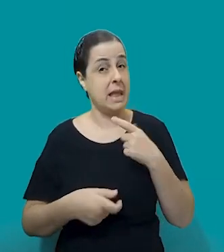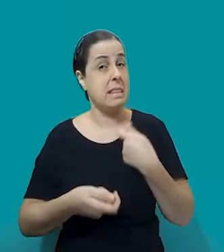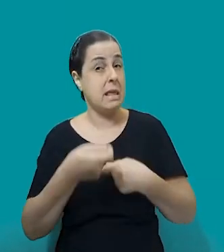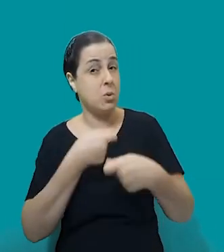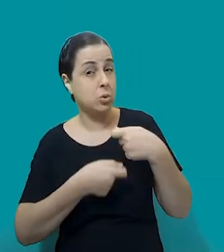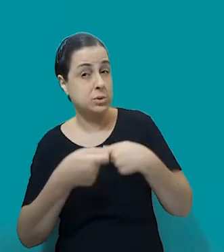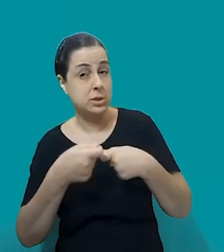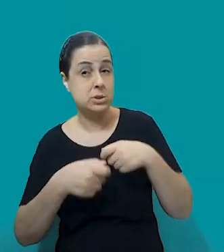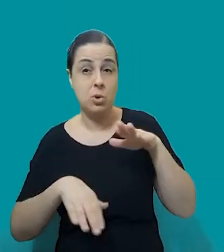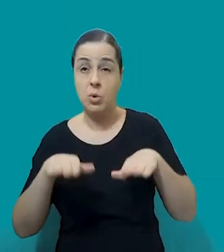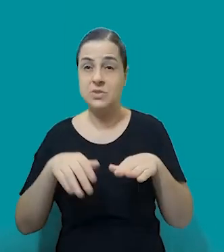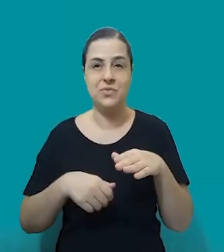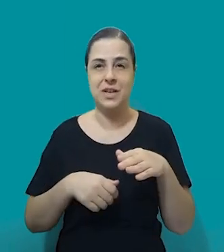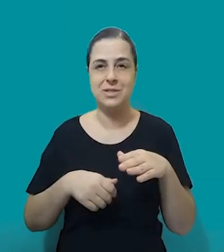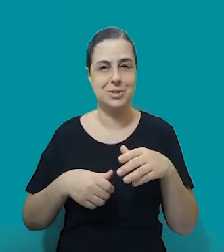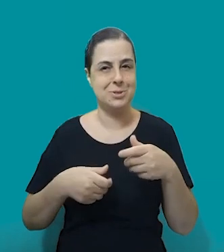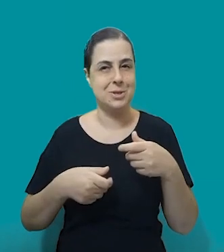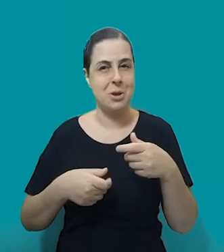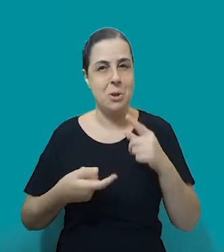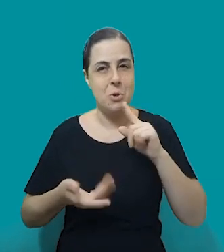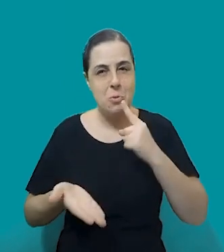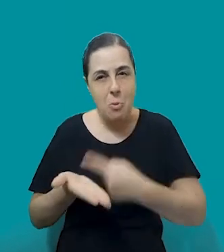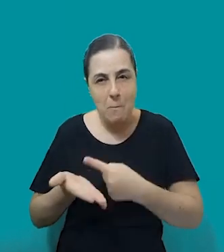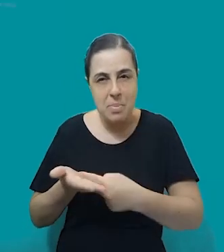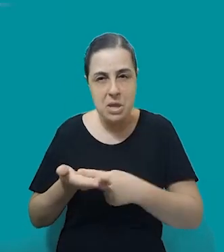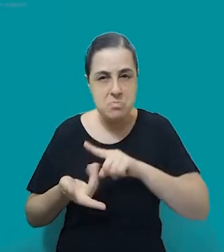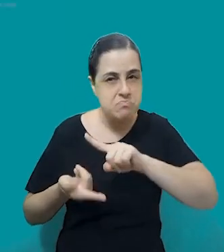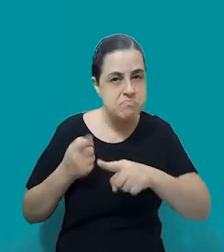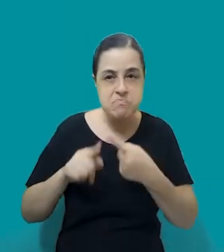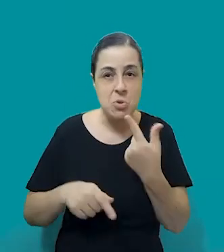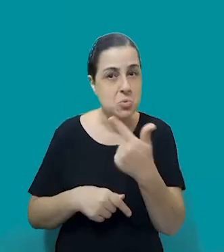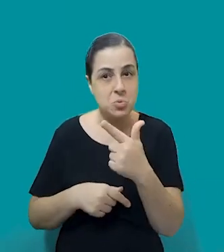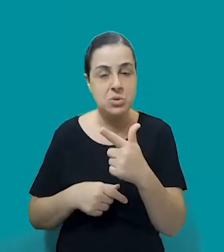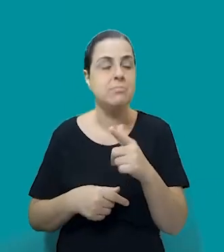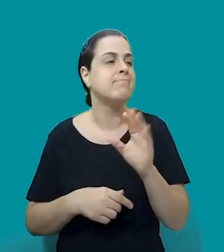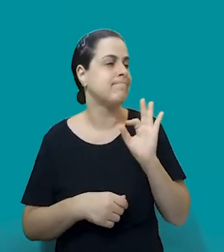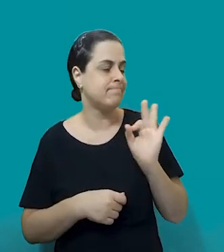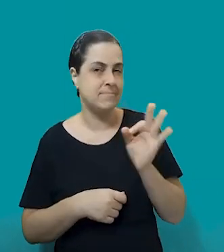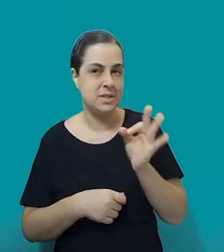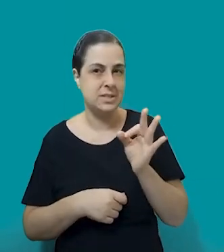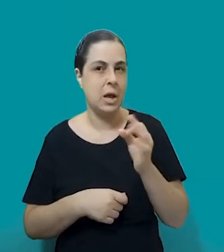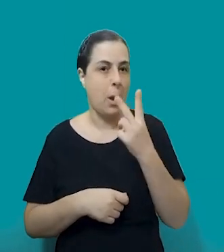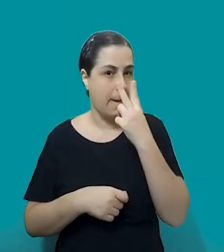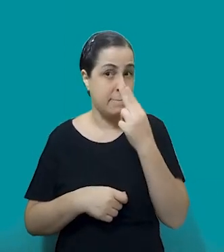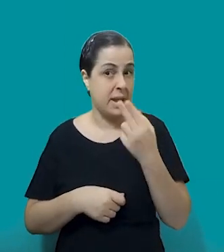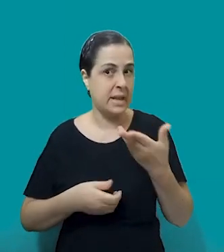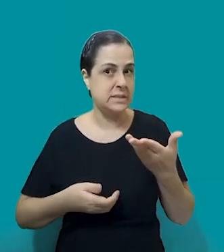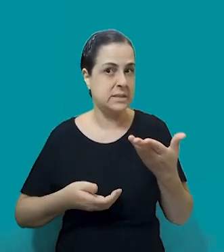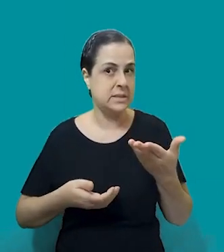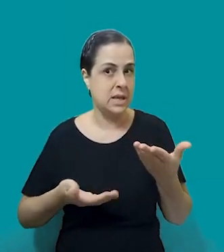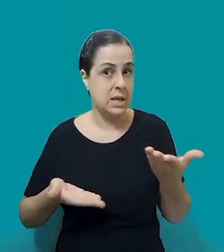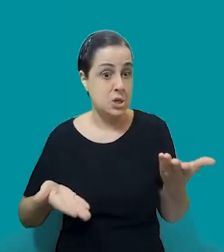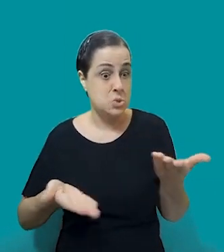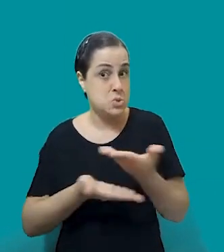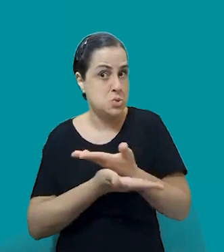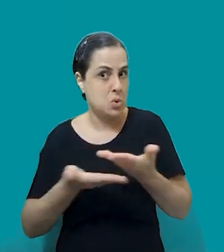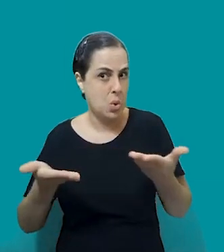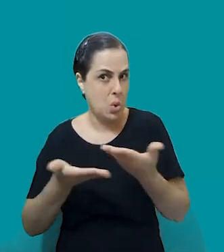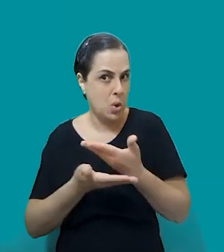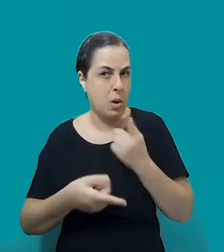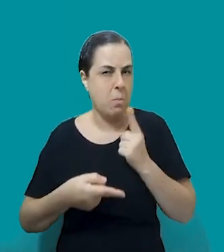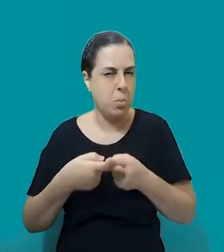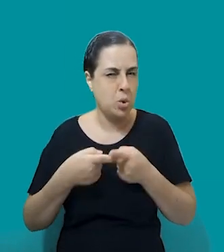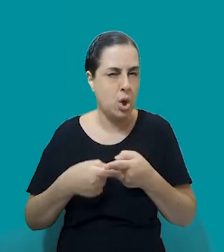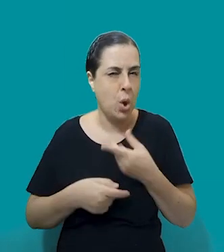apelos em relação à guarda também dos filhos, né? Exato, acaba sendo uma moeda de troca, né? Porque o homem acaba